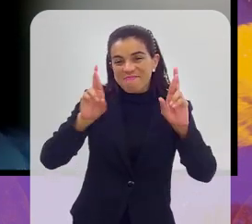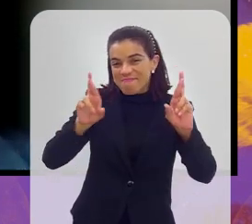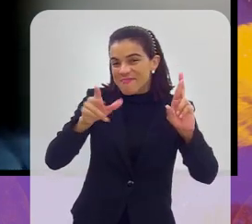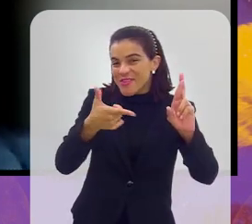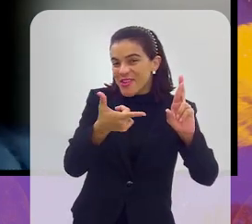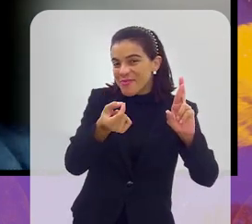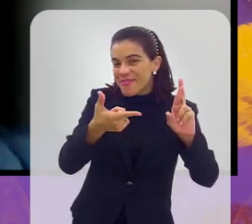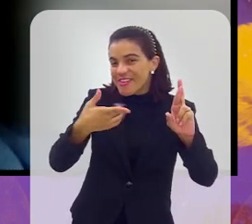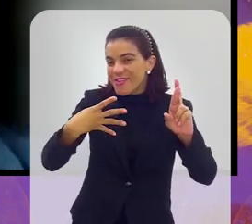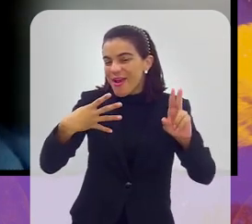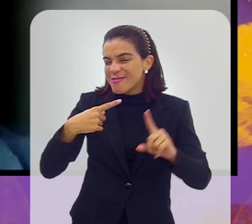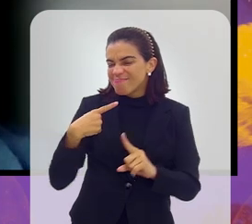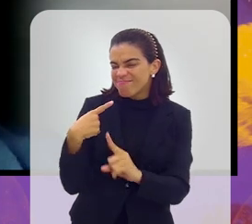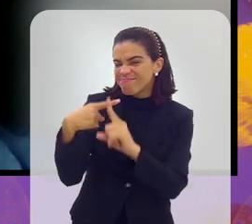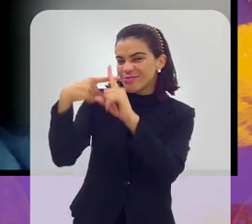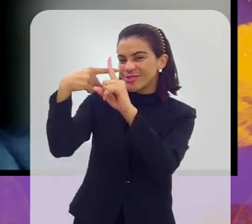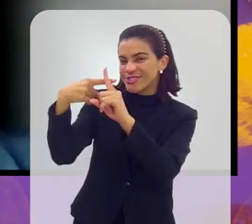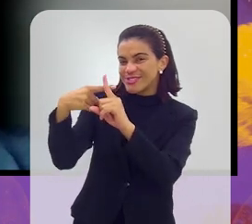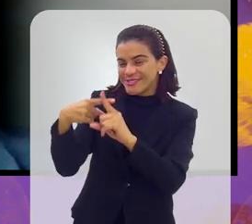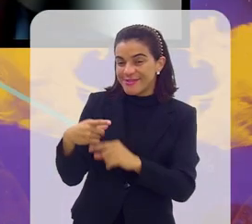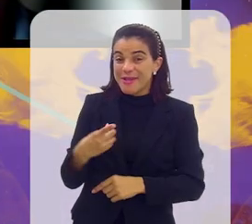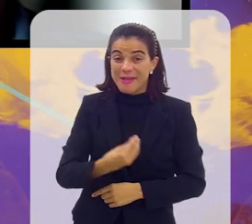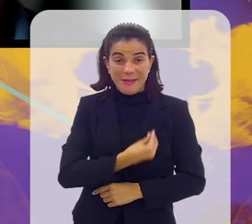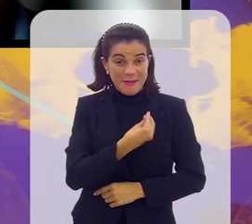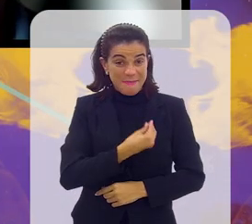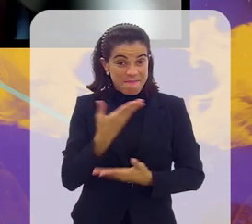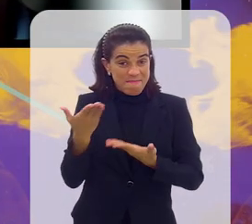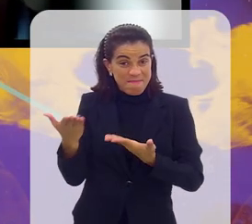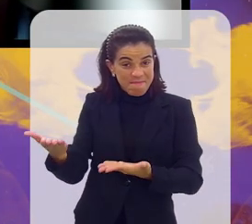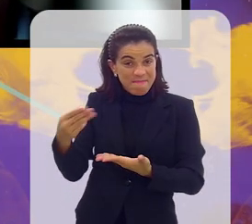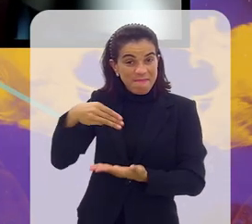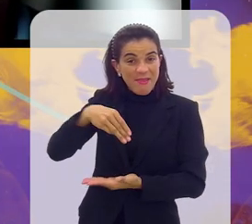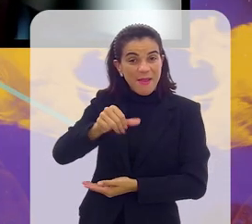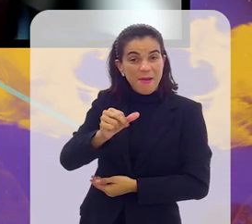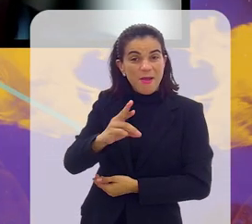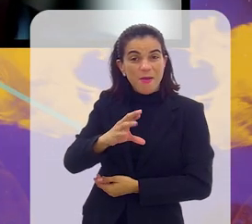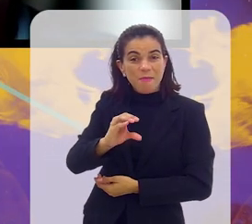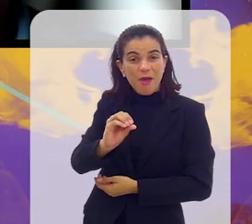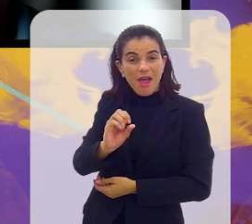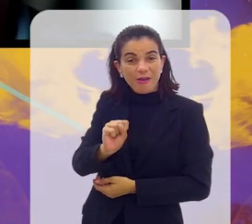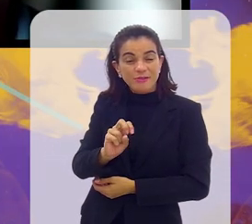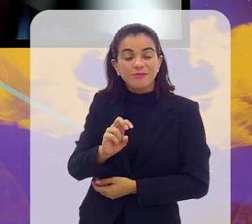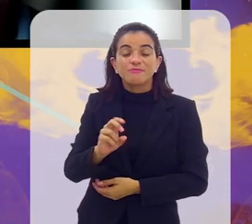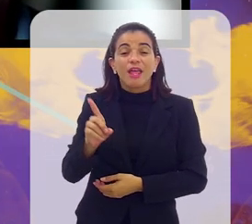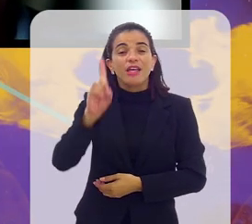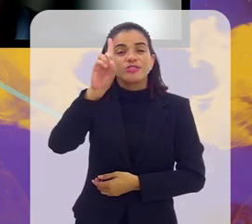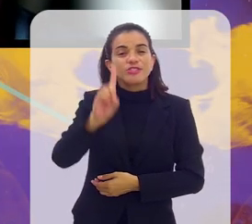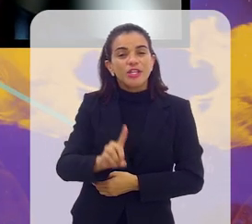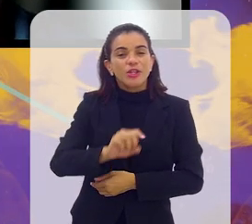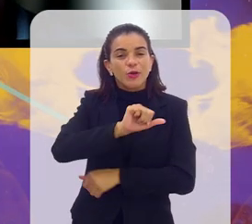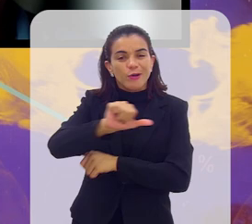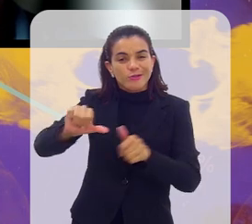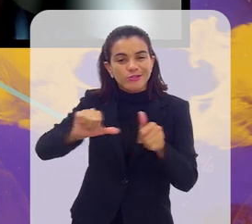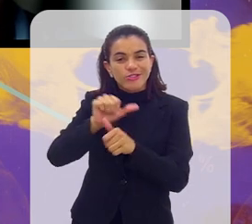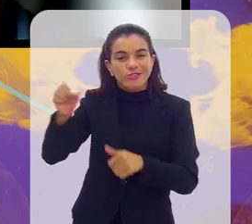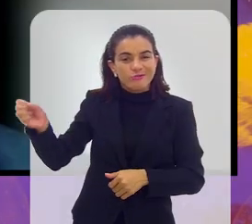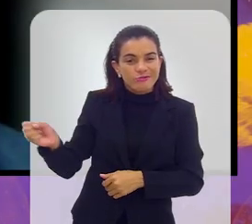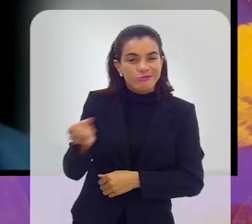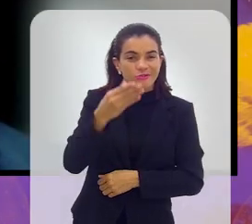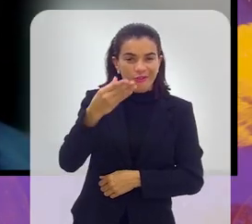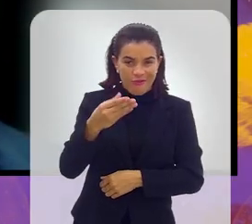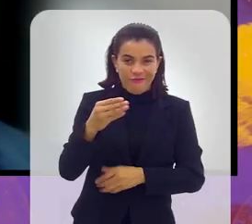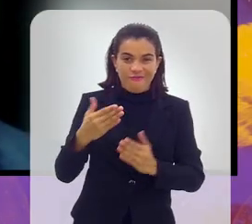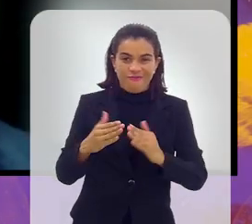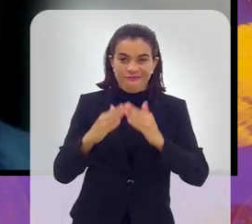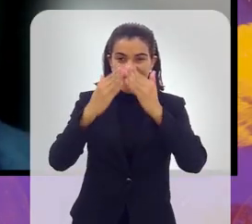e que venha 2024 muito positivo. Com certeza. Nós tivemos a presença do Marcos Vinícius Ataíde, que é o diretor de